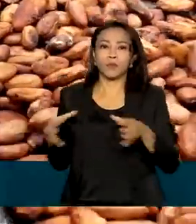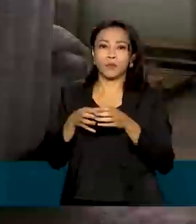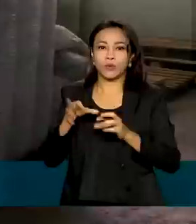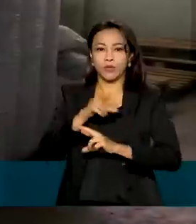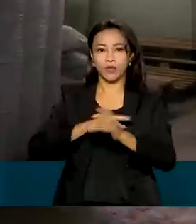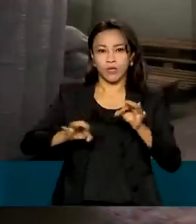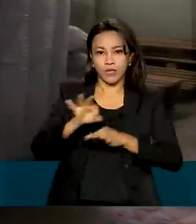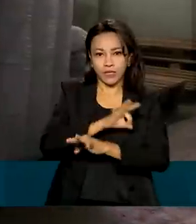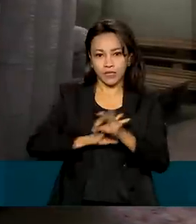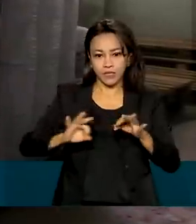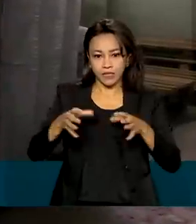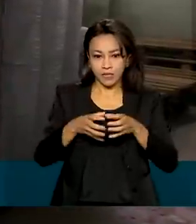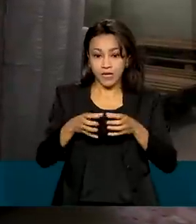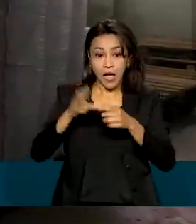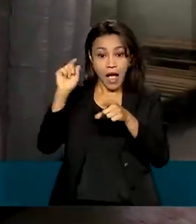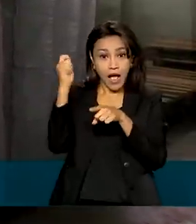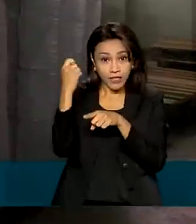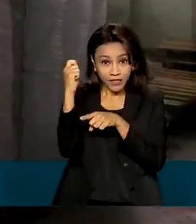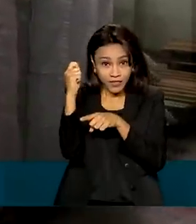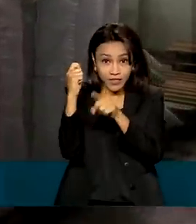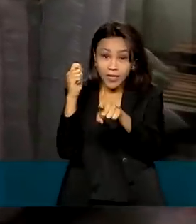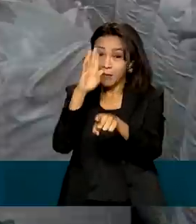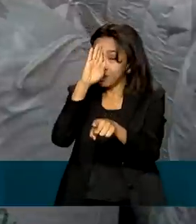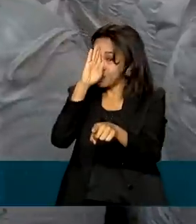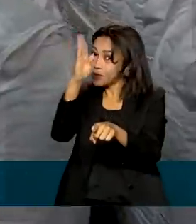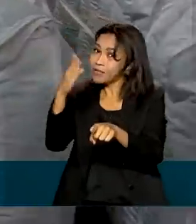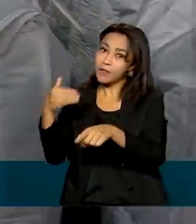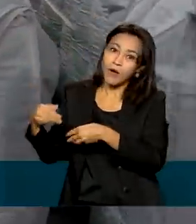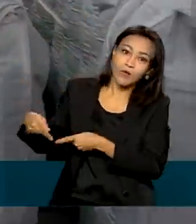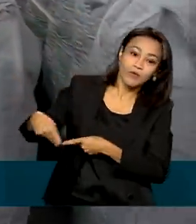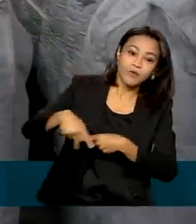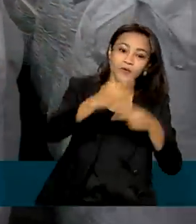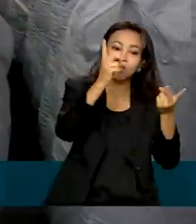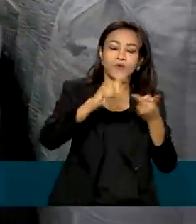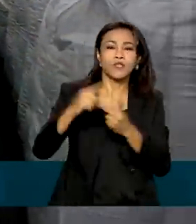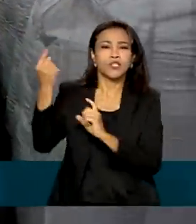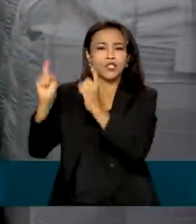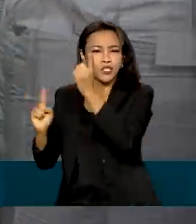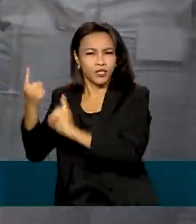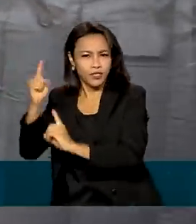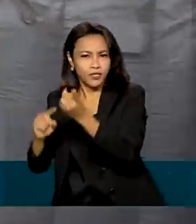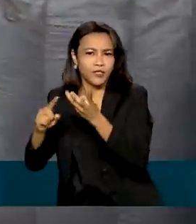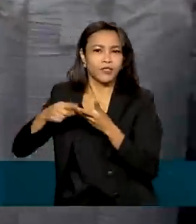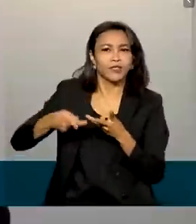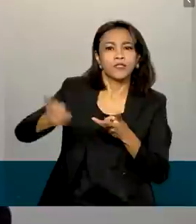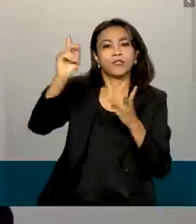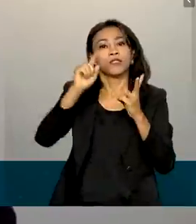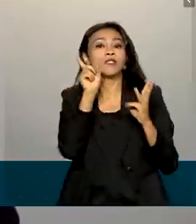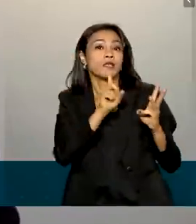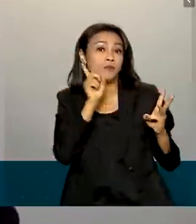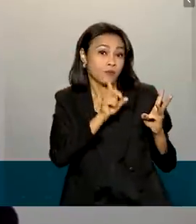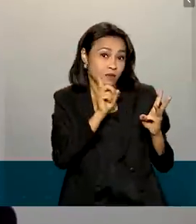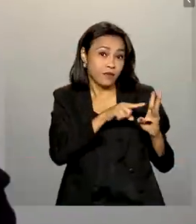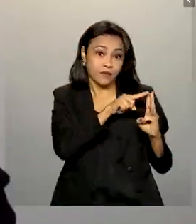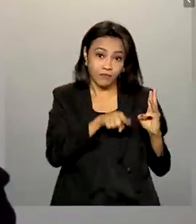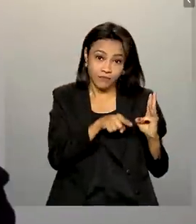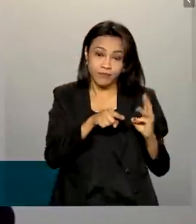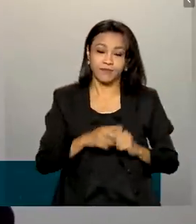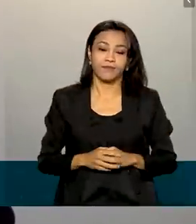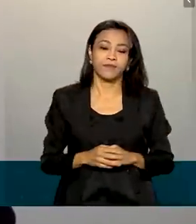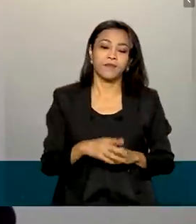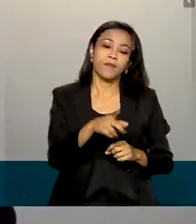Cacau. A Argentina é o principal destino, seguida por Chile e Estados Unidos. A gente tem aí uma